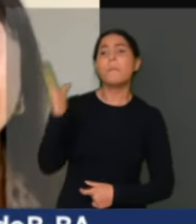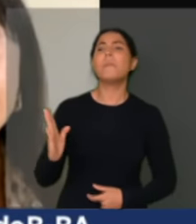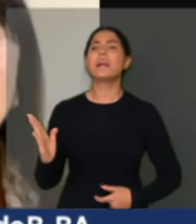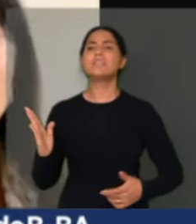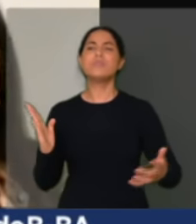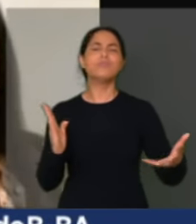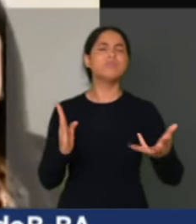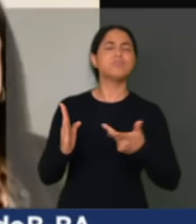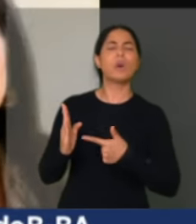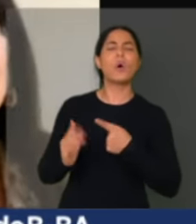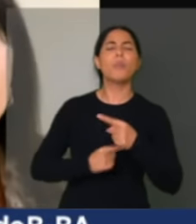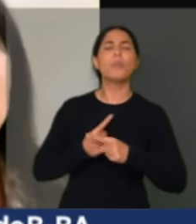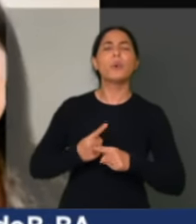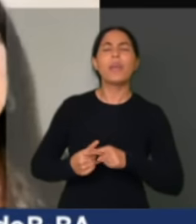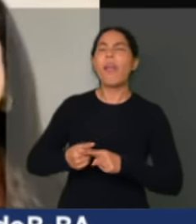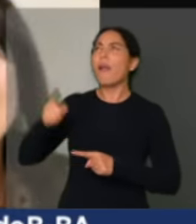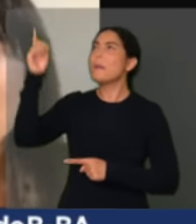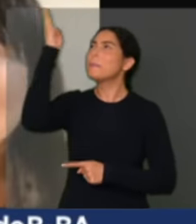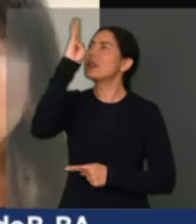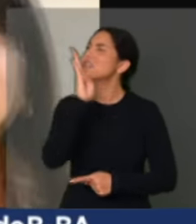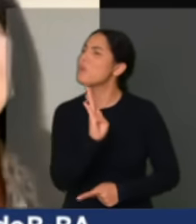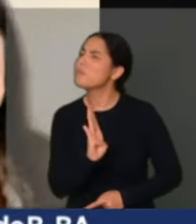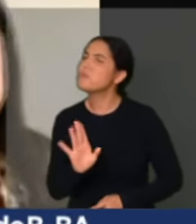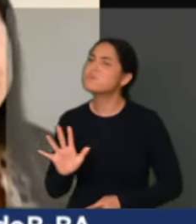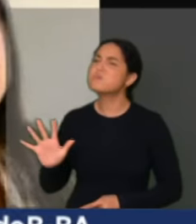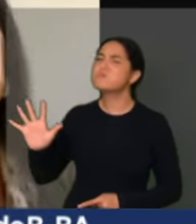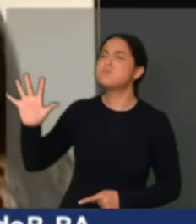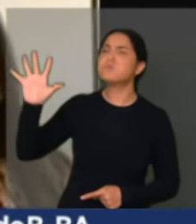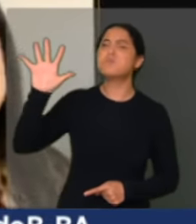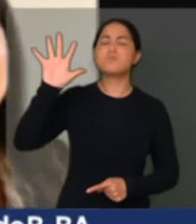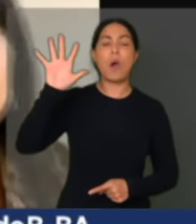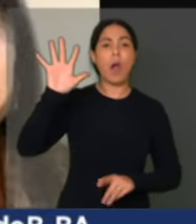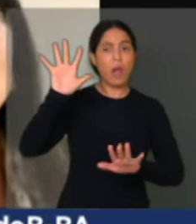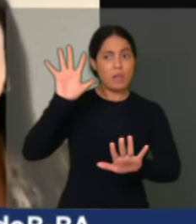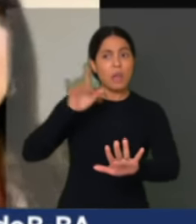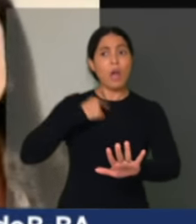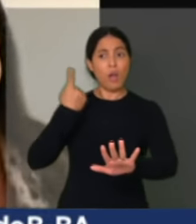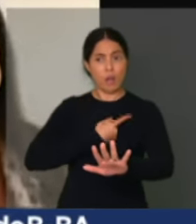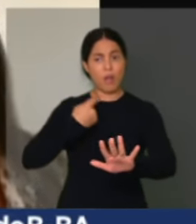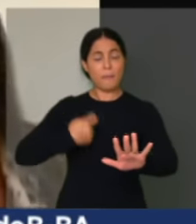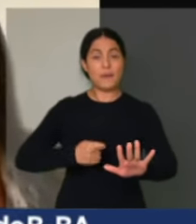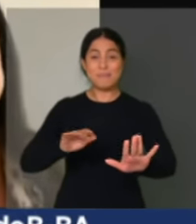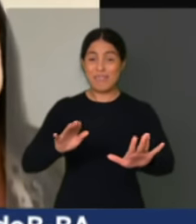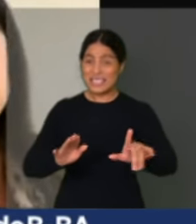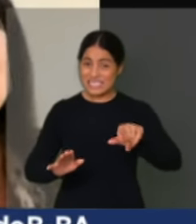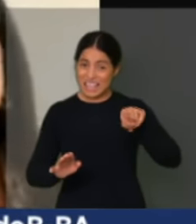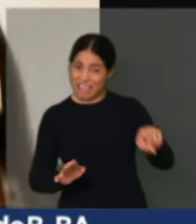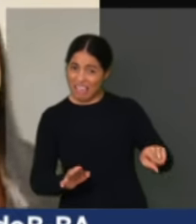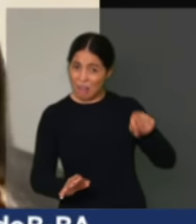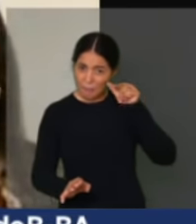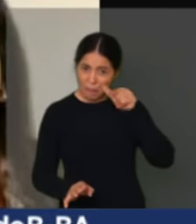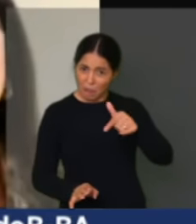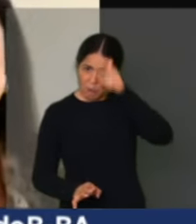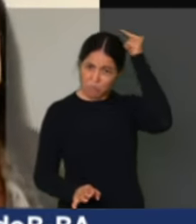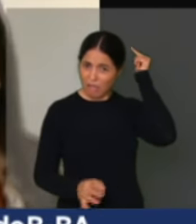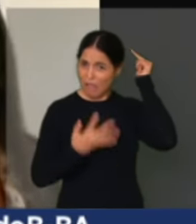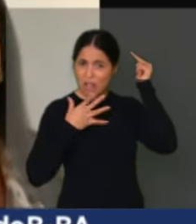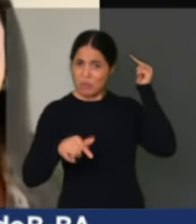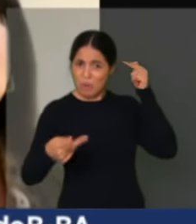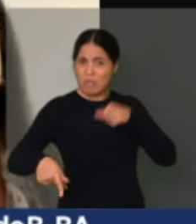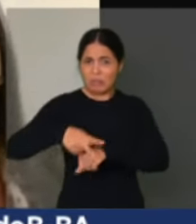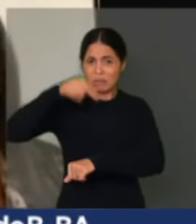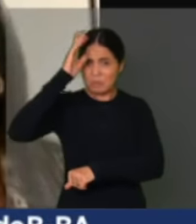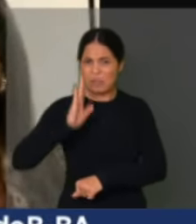continental. Ao contrário, o ministro Paulo Guedes, que quase nada conhece do Estado brasileiro, pode conhecer de